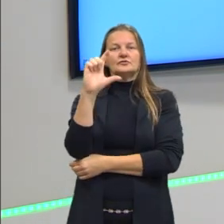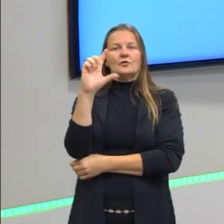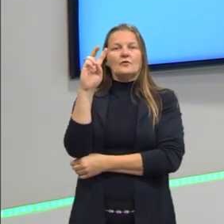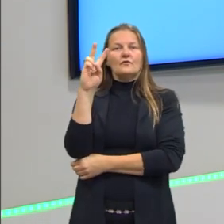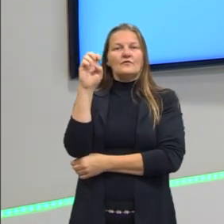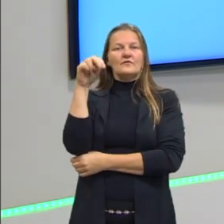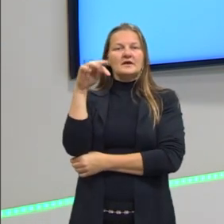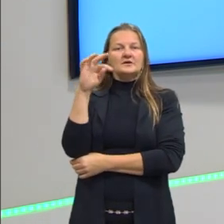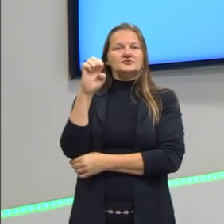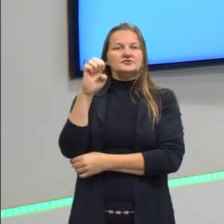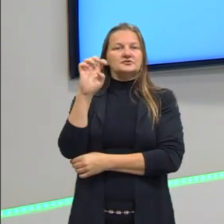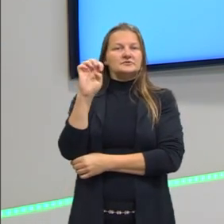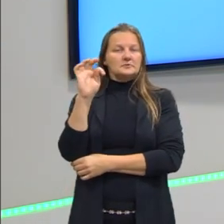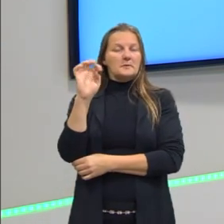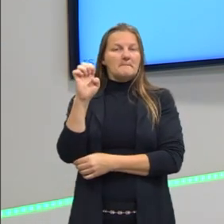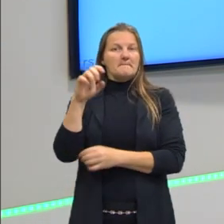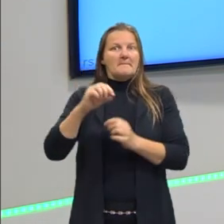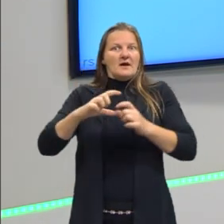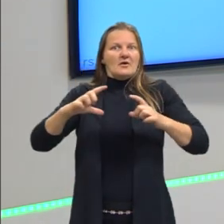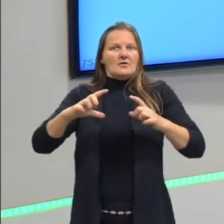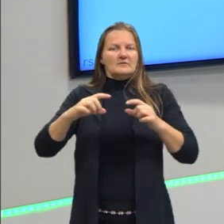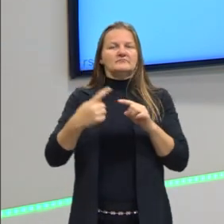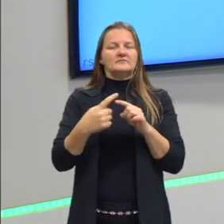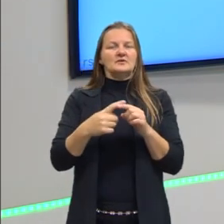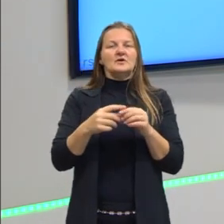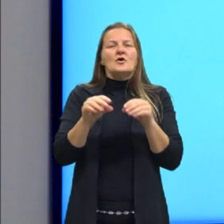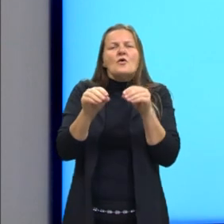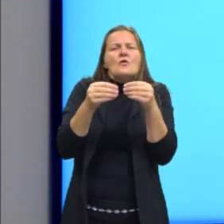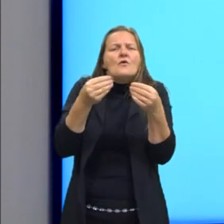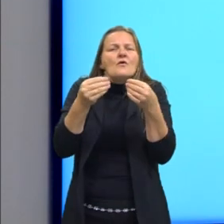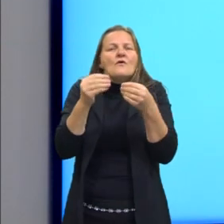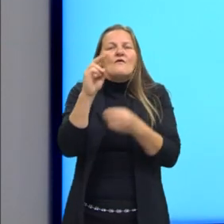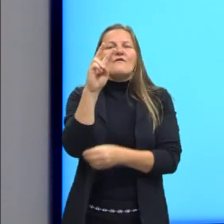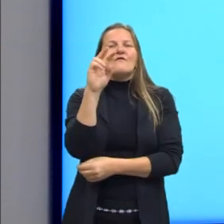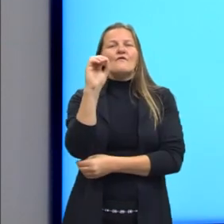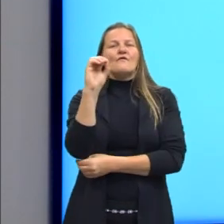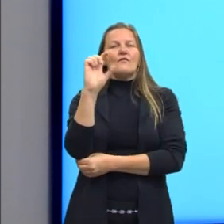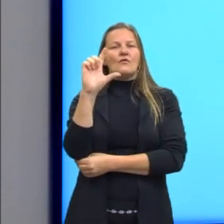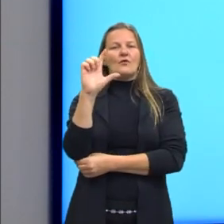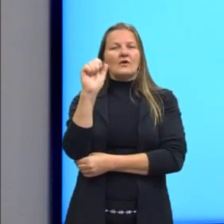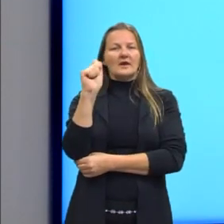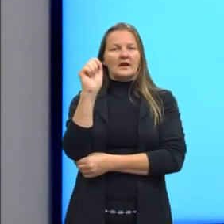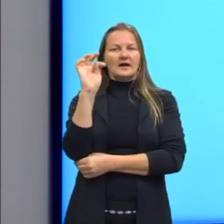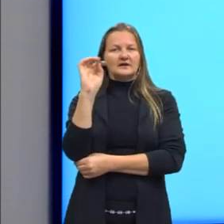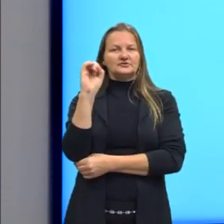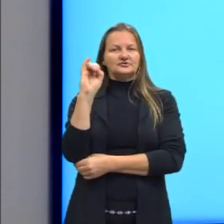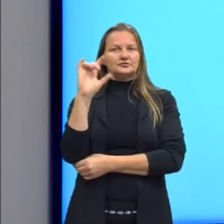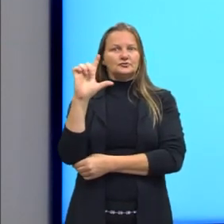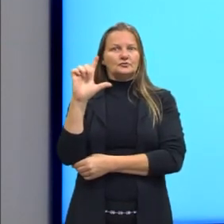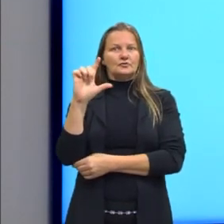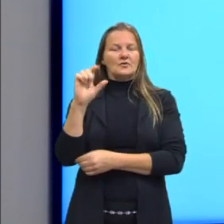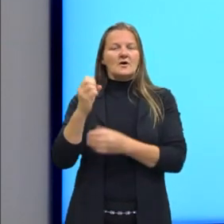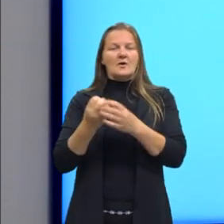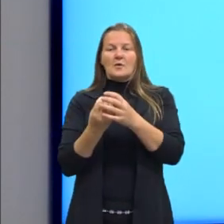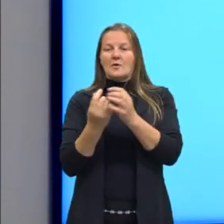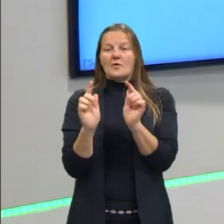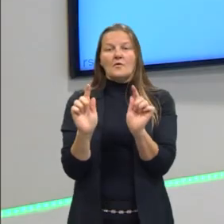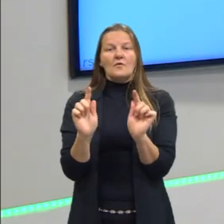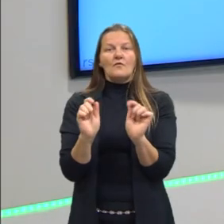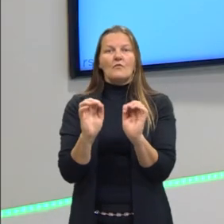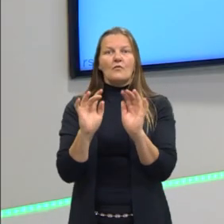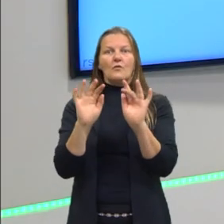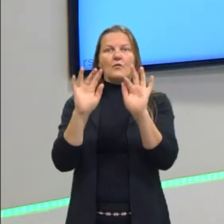quantidade. Um soluto não volátil. Por que não volátil? Porque ele não vaporiza facilmente,